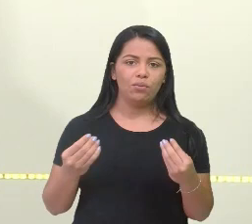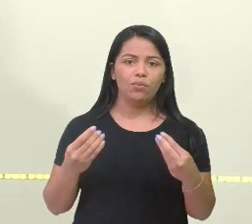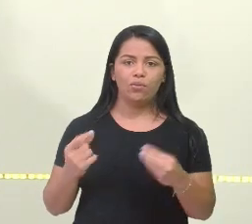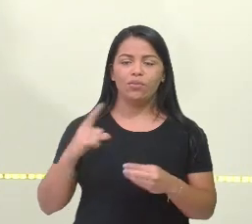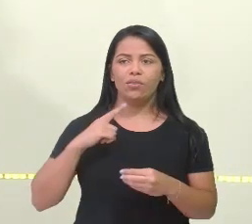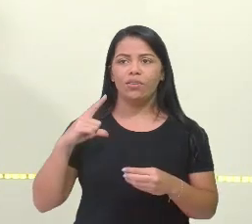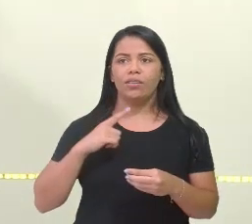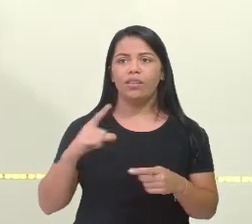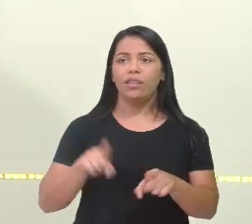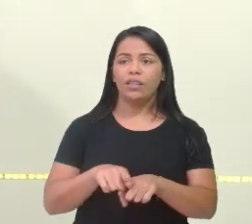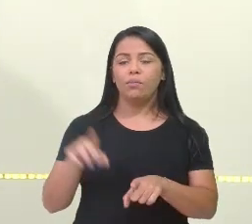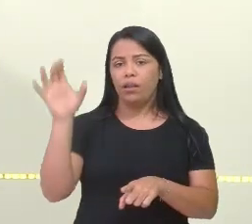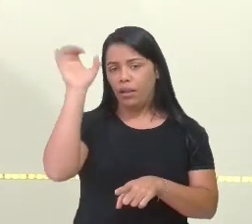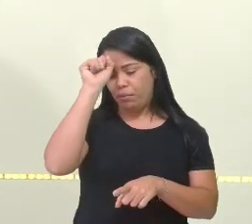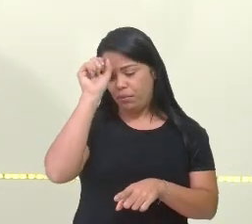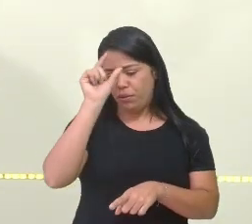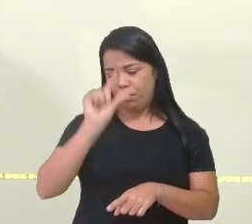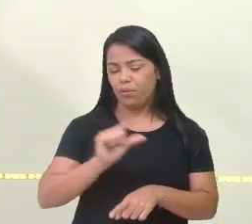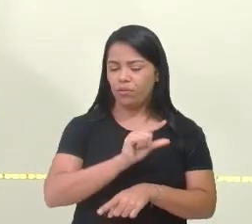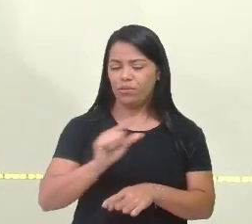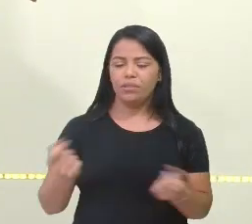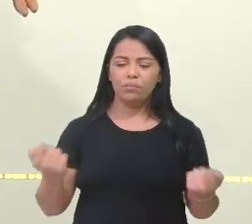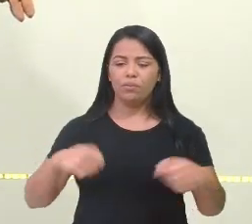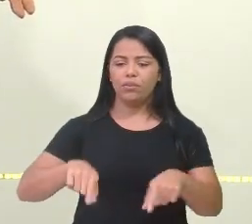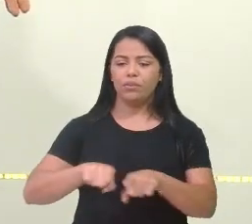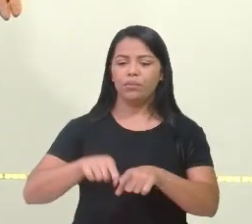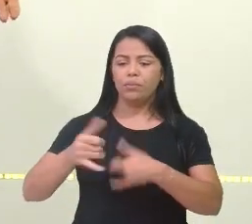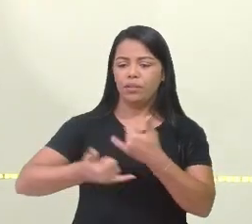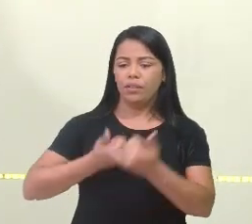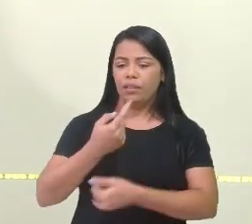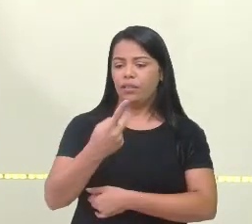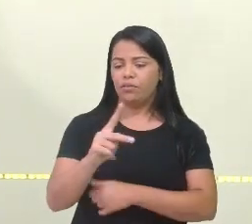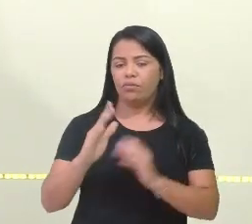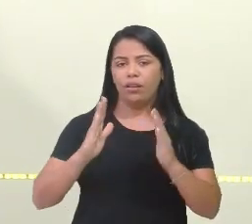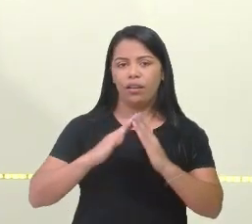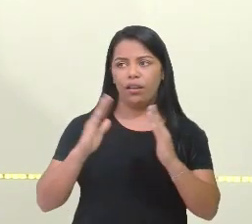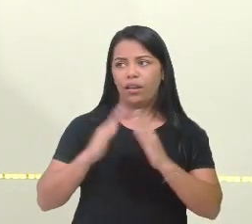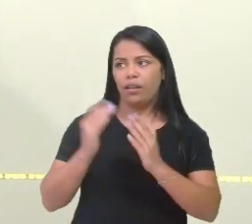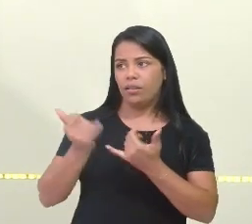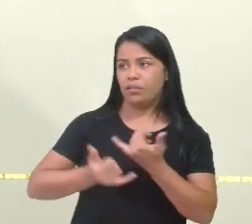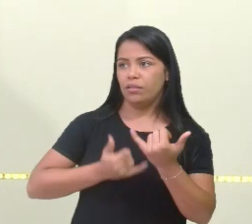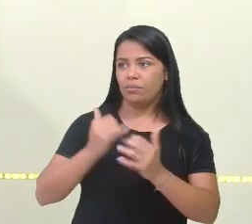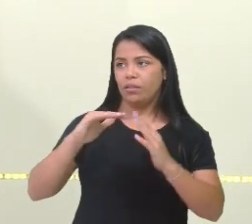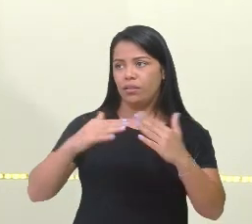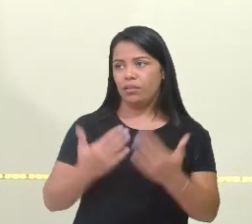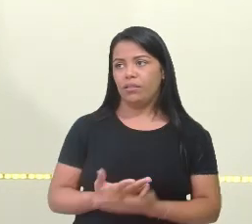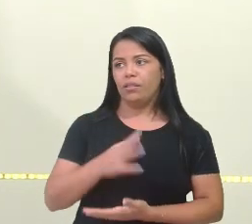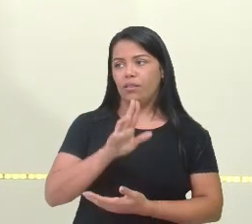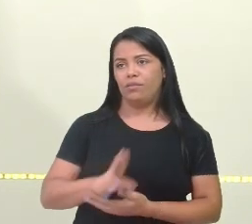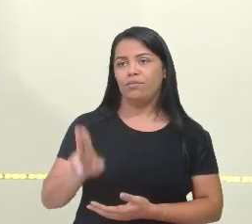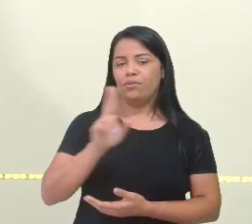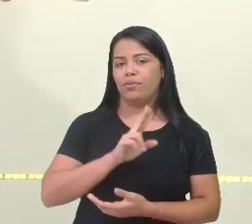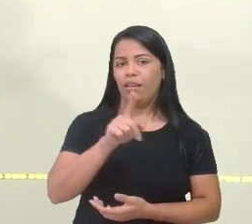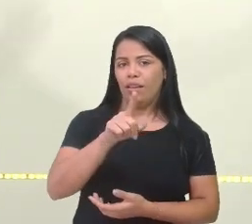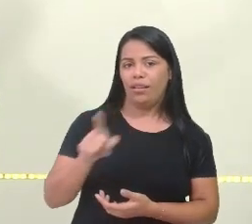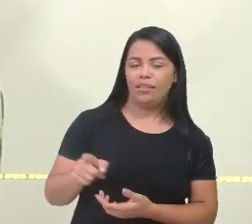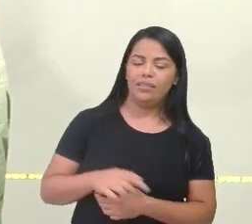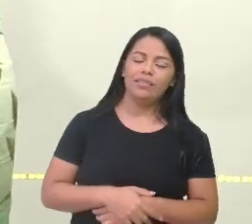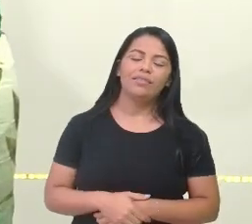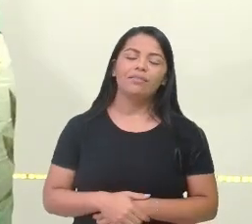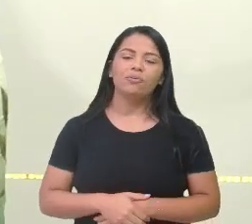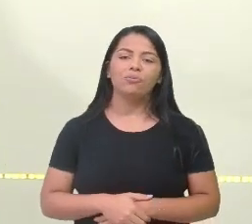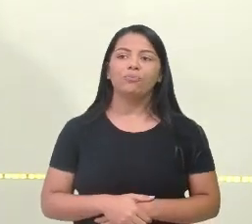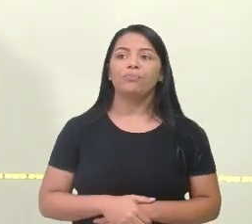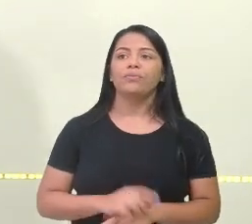charadas e também aprender um pouquinho, né? Você pode até brincar em casa, brincar na escola com essas charadas, tá bom? Mas